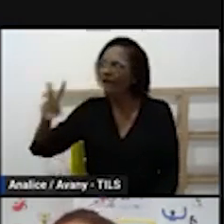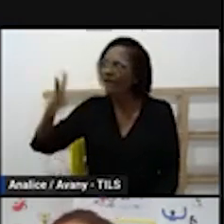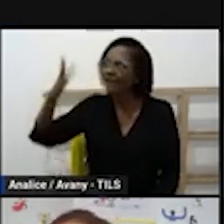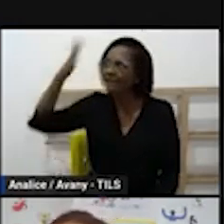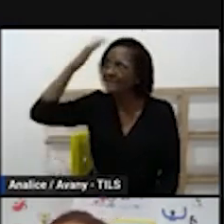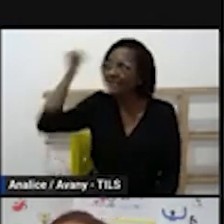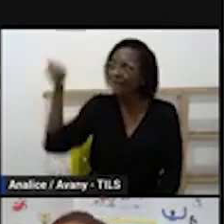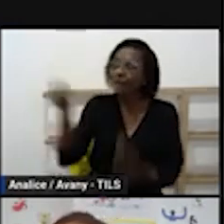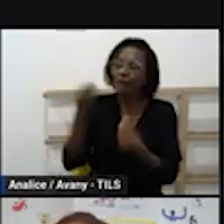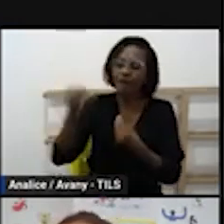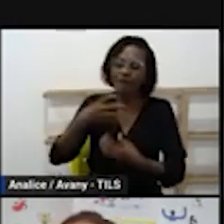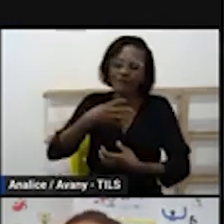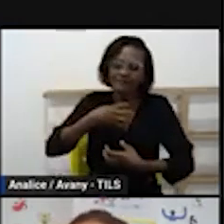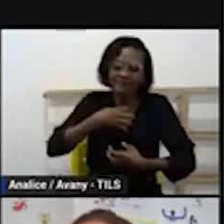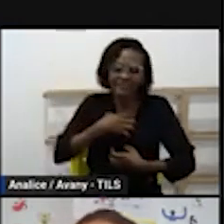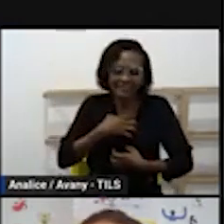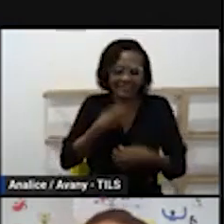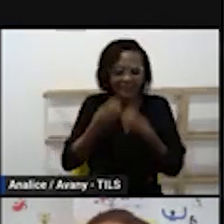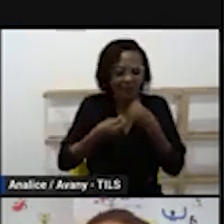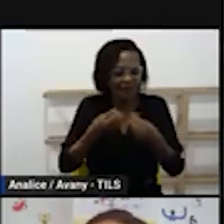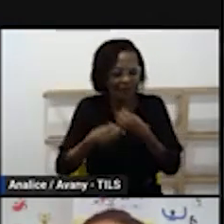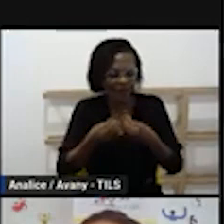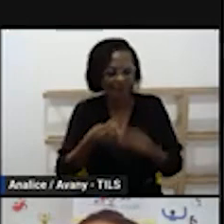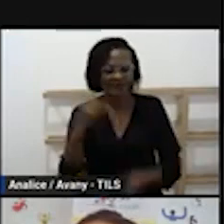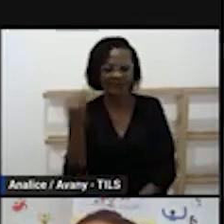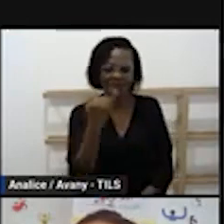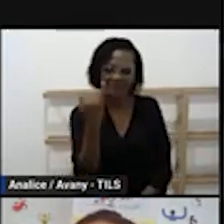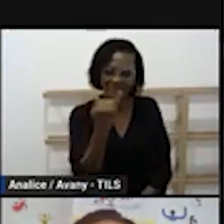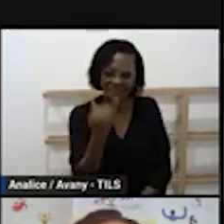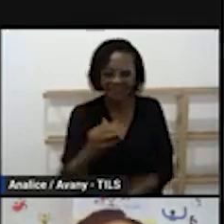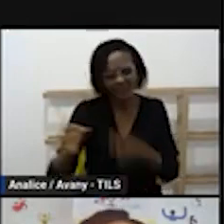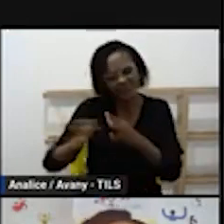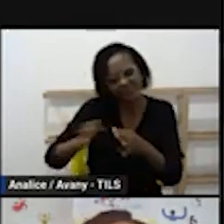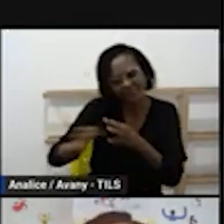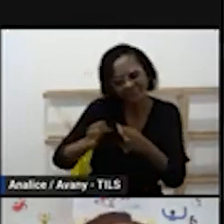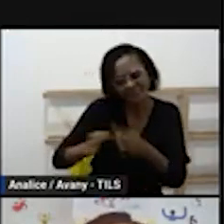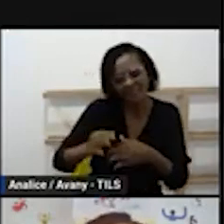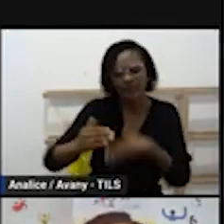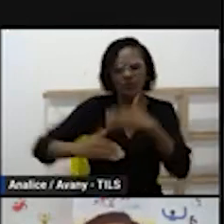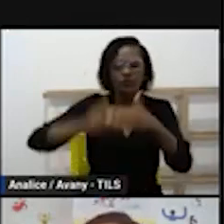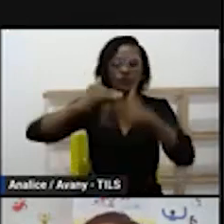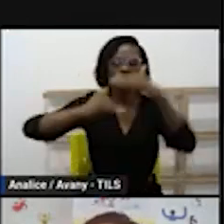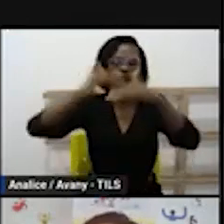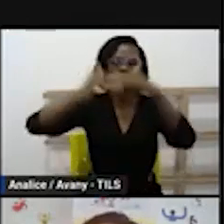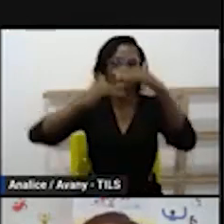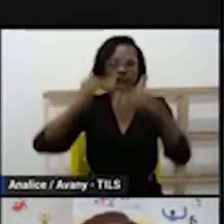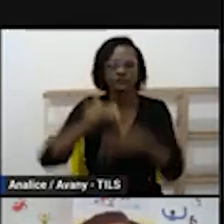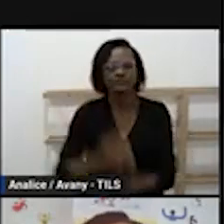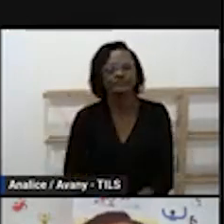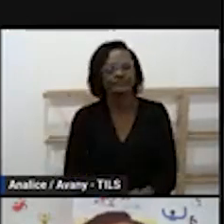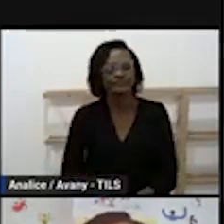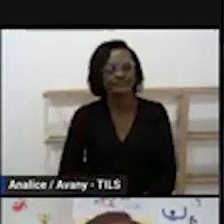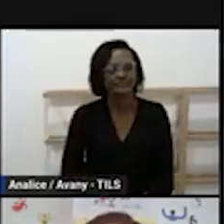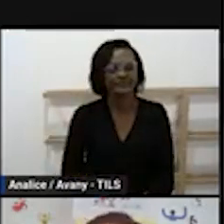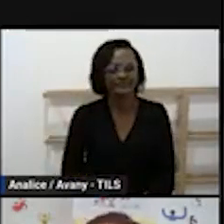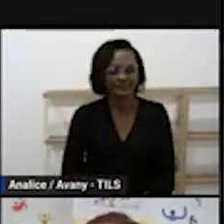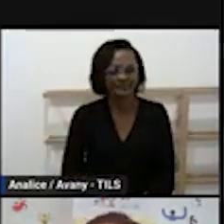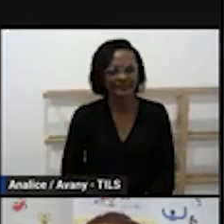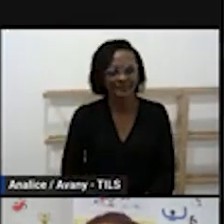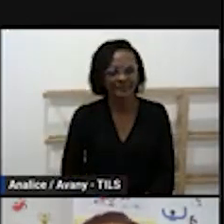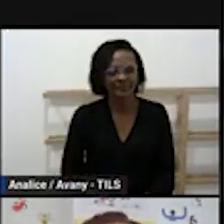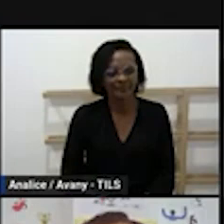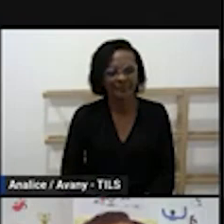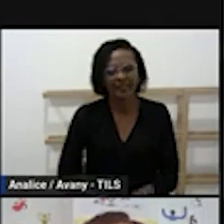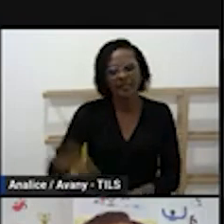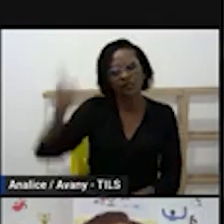essa segurança realmente. E Cristiane Moraes diz que é um instrumento construtivo e aí, Cris, acerta muito dizer que a